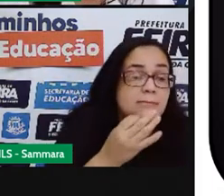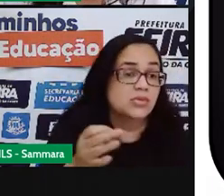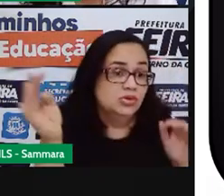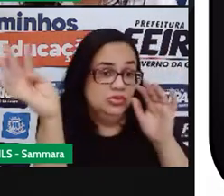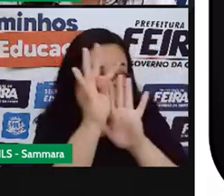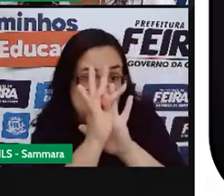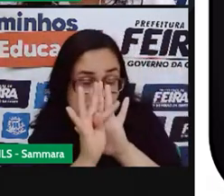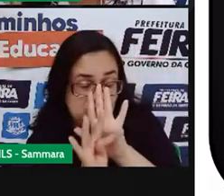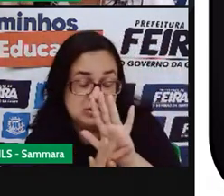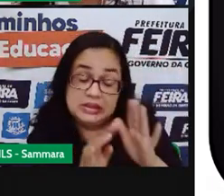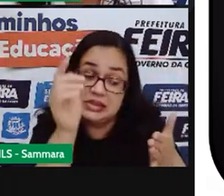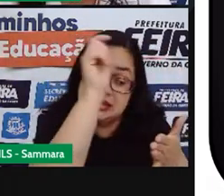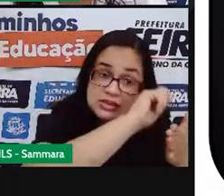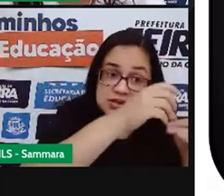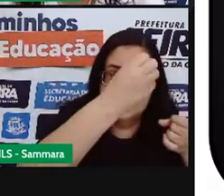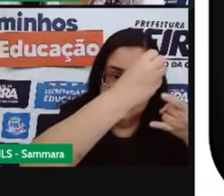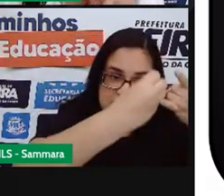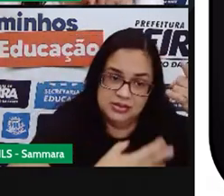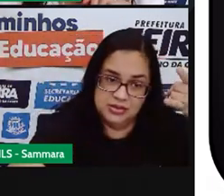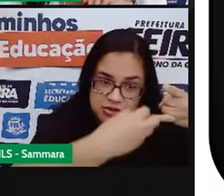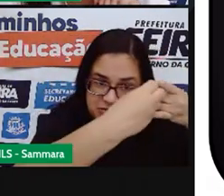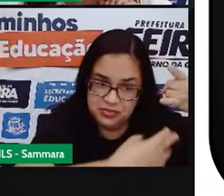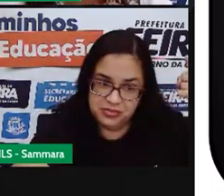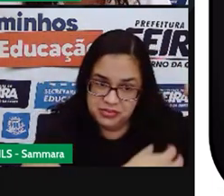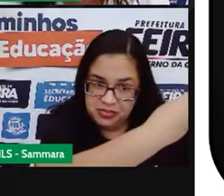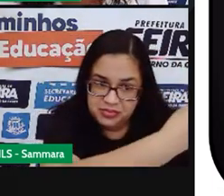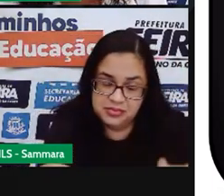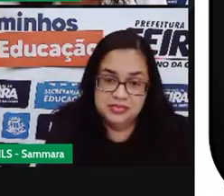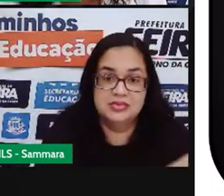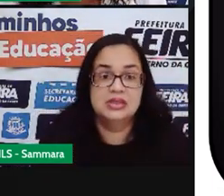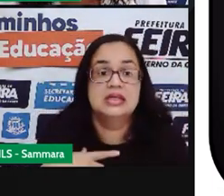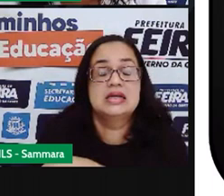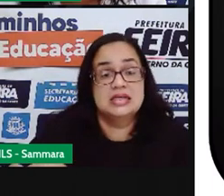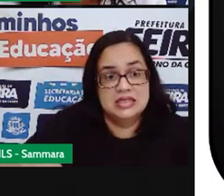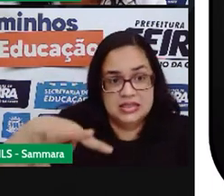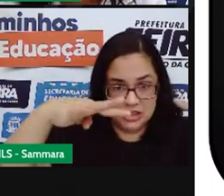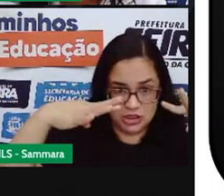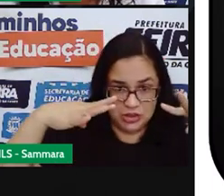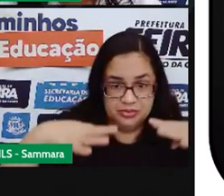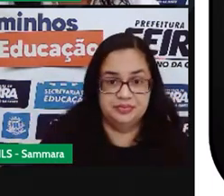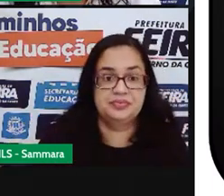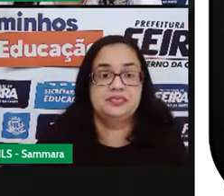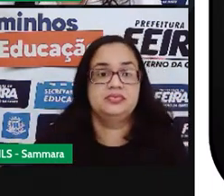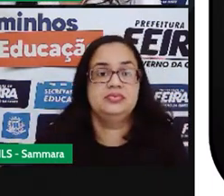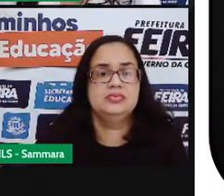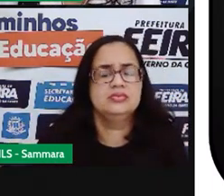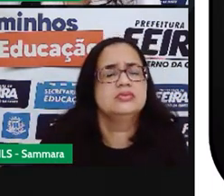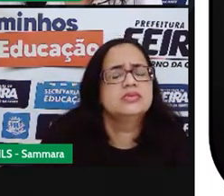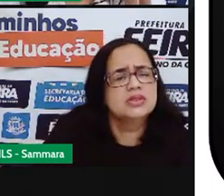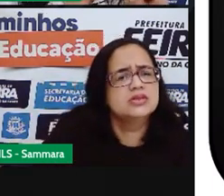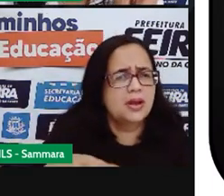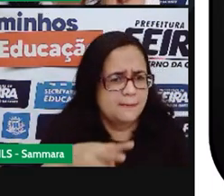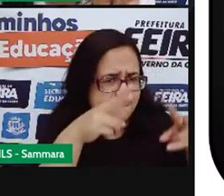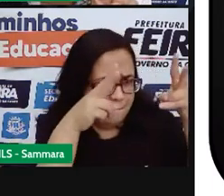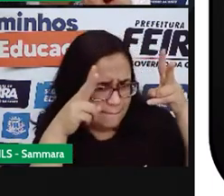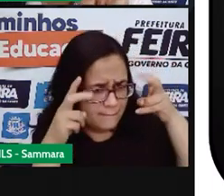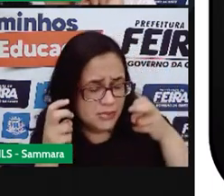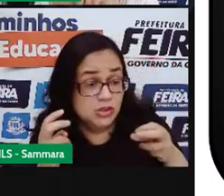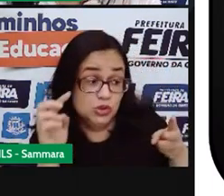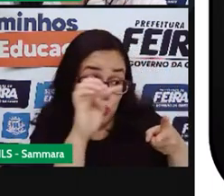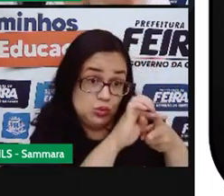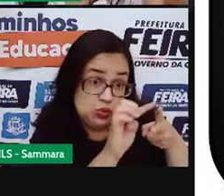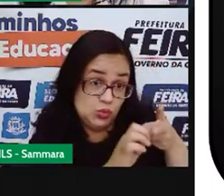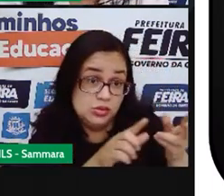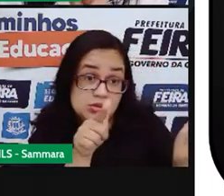texto, escreve aí no bate-papo. E eu quero chamar a sua atenção. Você percebeu que nos dois